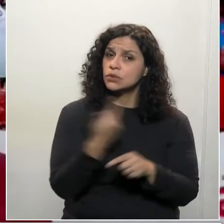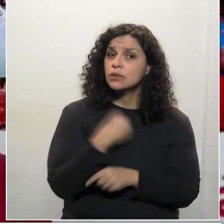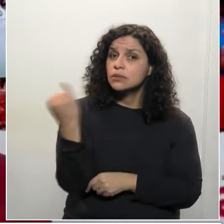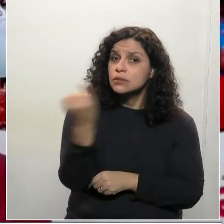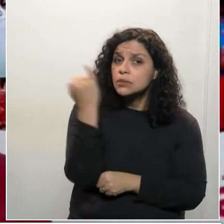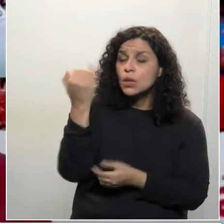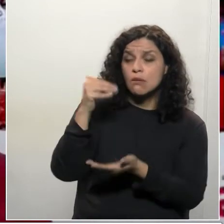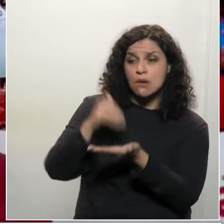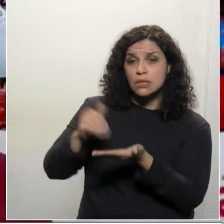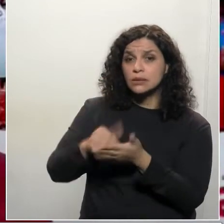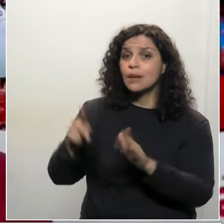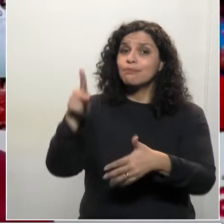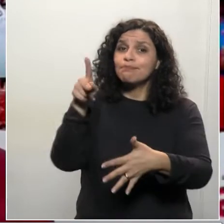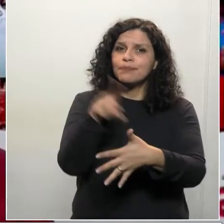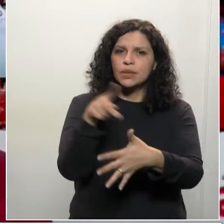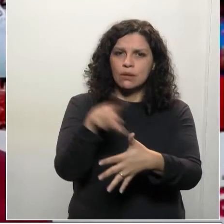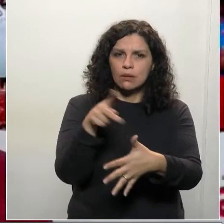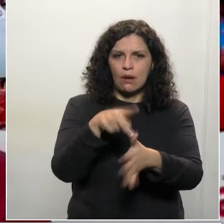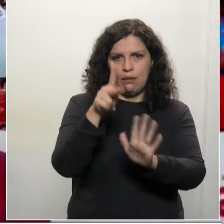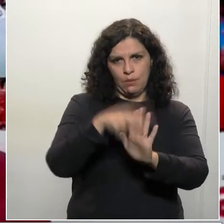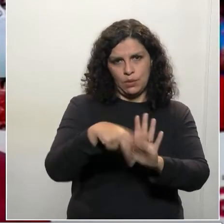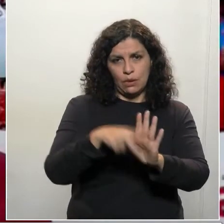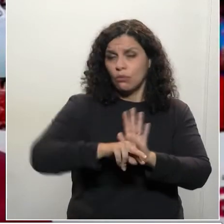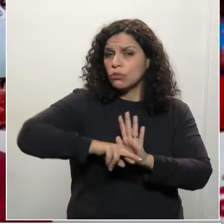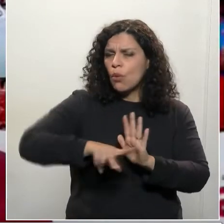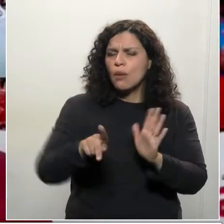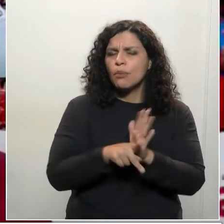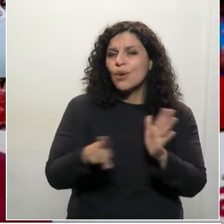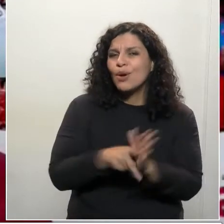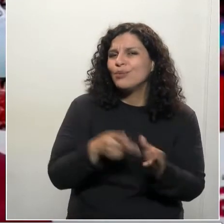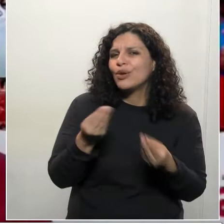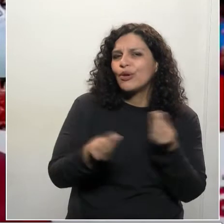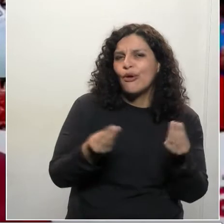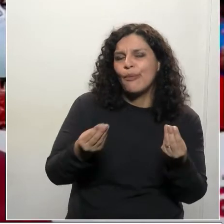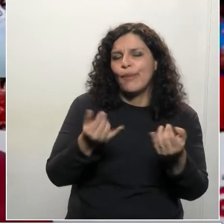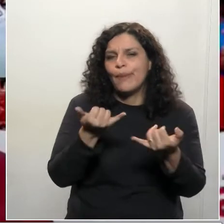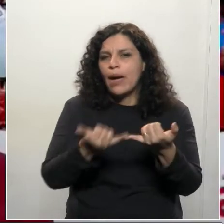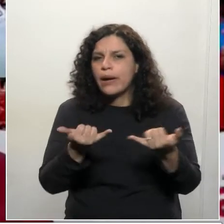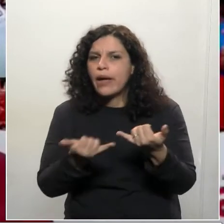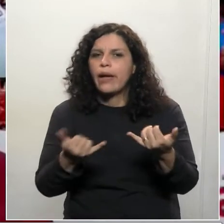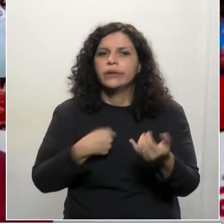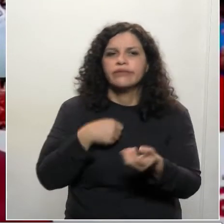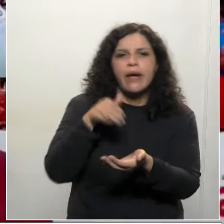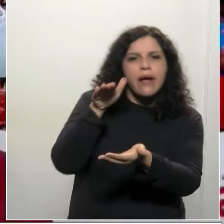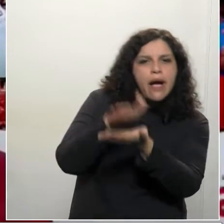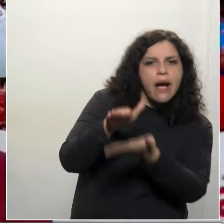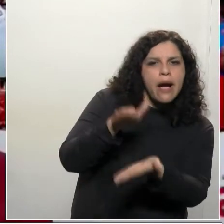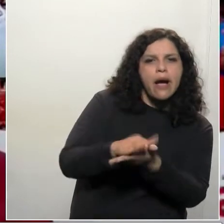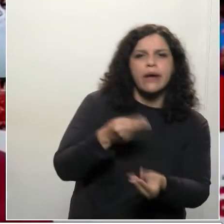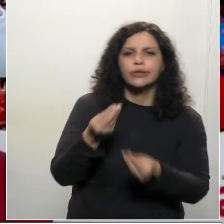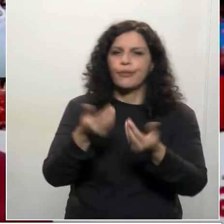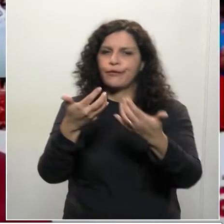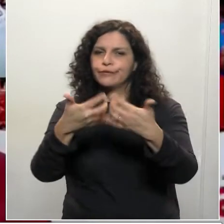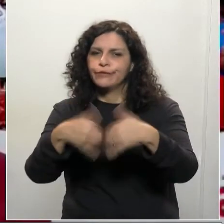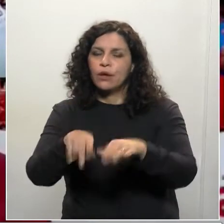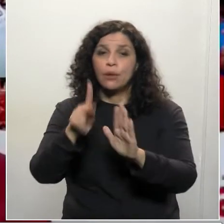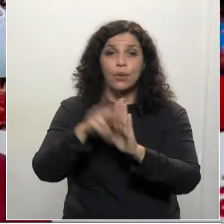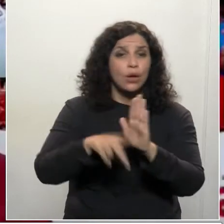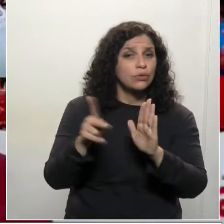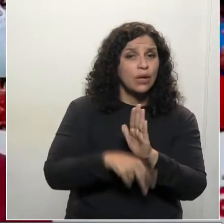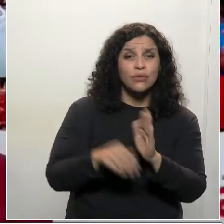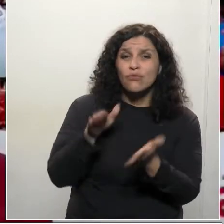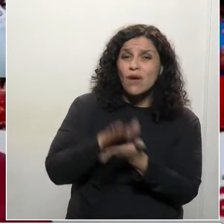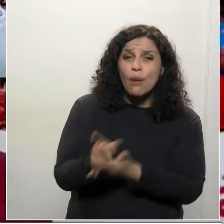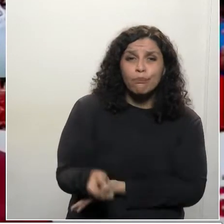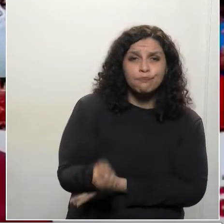que a Secretaria dê prioridade e que não leve em consideração essa questão do custo que vai ter com relação ao projeto, porque o custo é